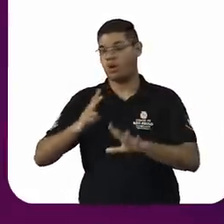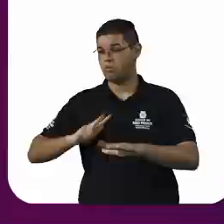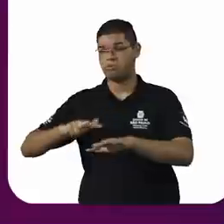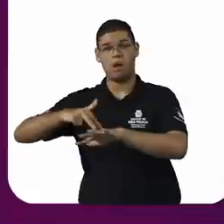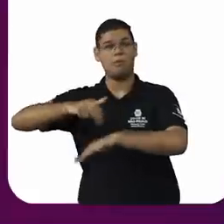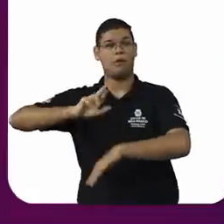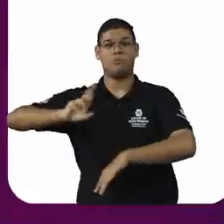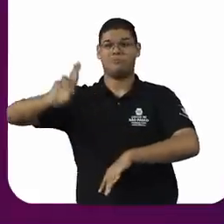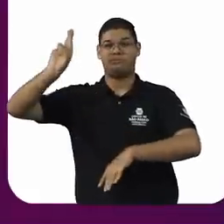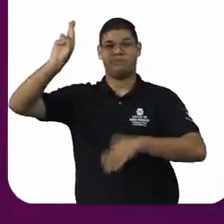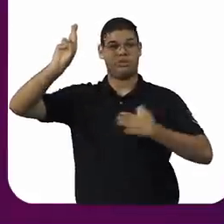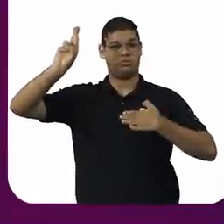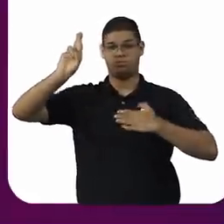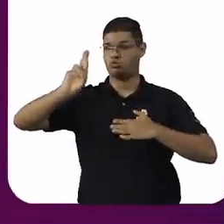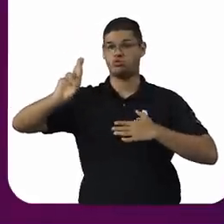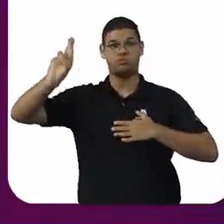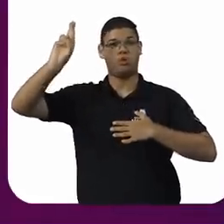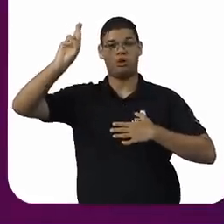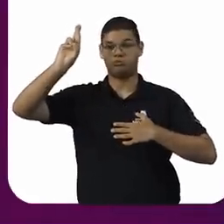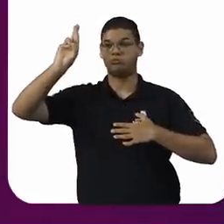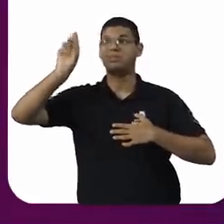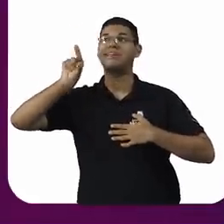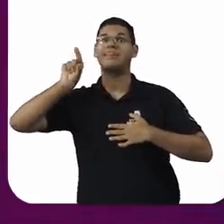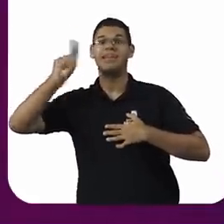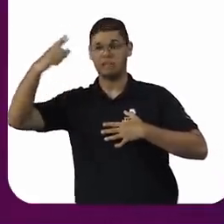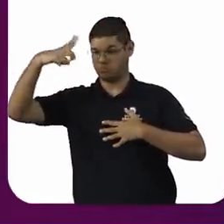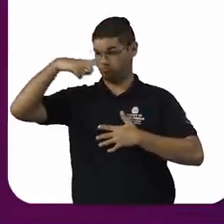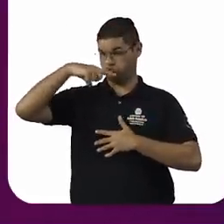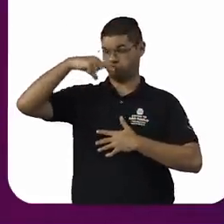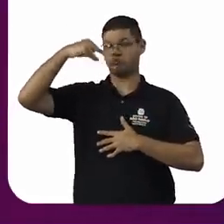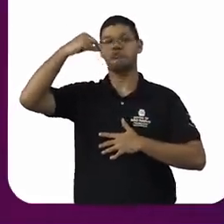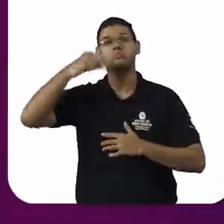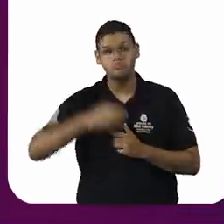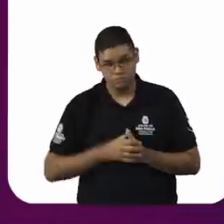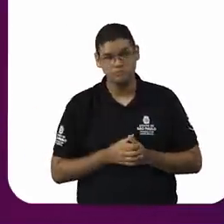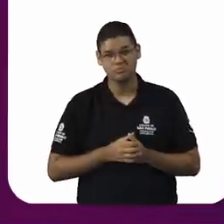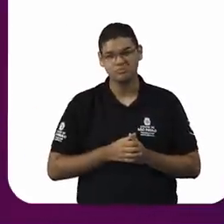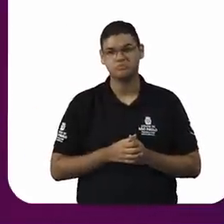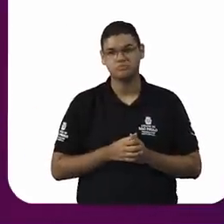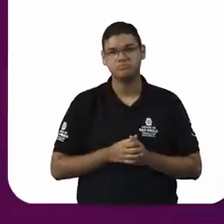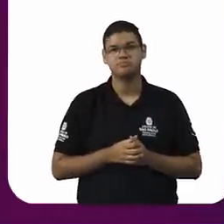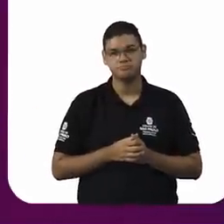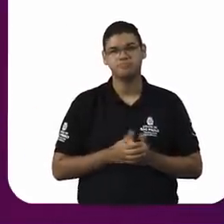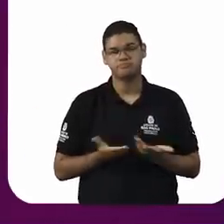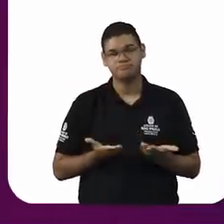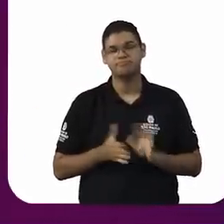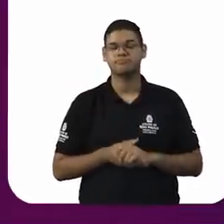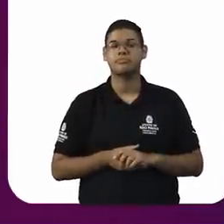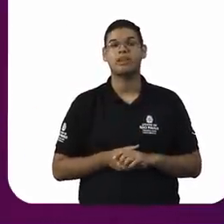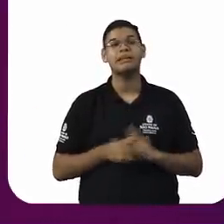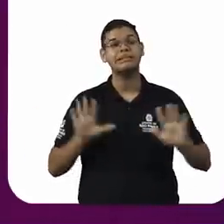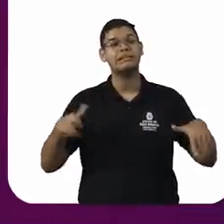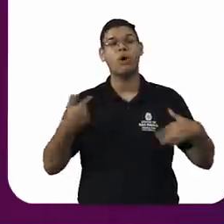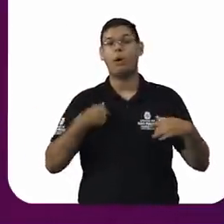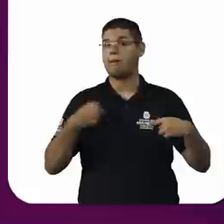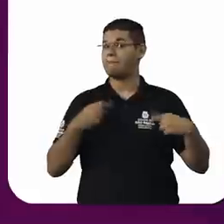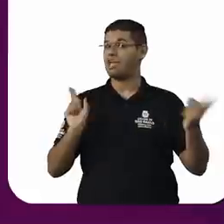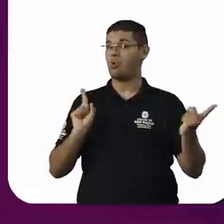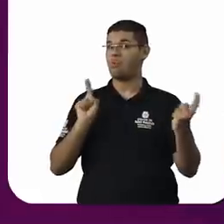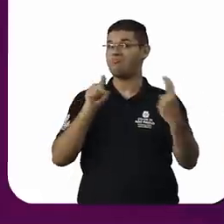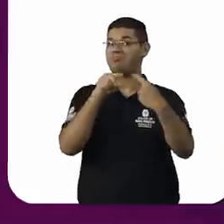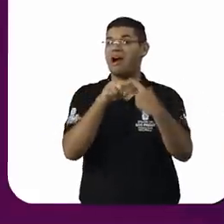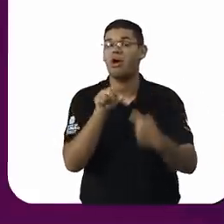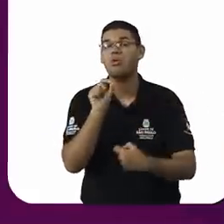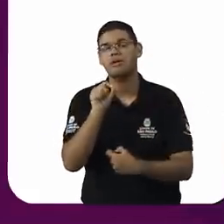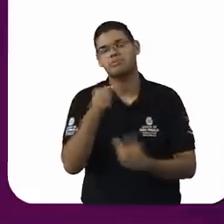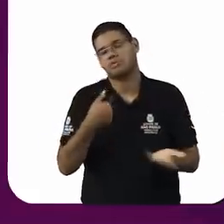força criadora. Eu sou um representante das origens das origens. Portanto, o meu papel... Então, me parece que